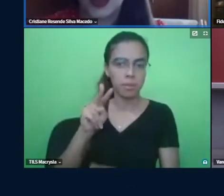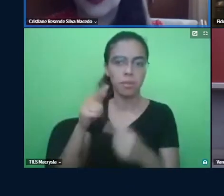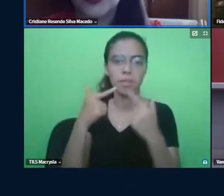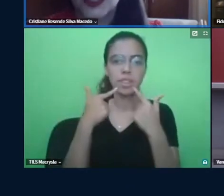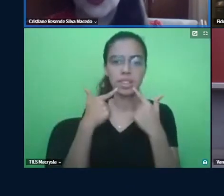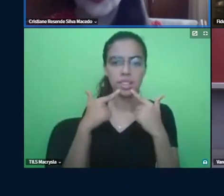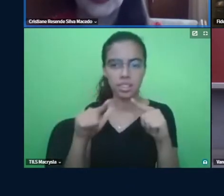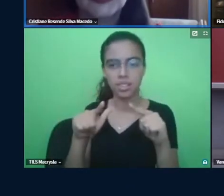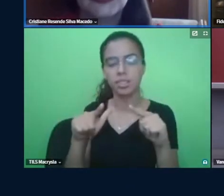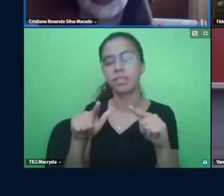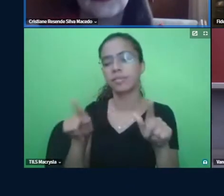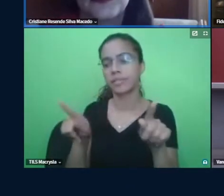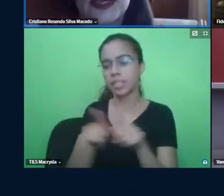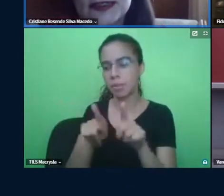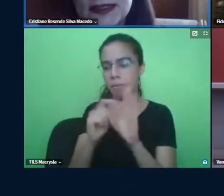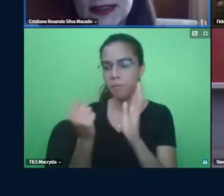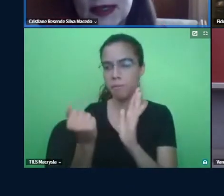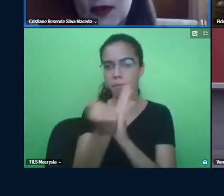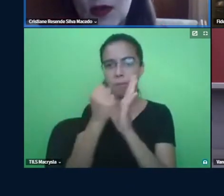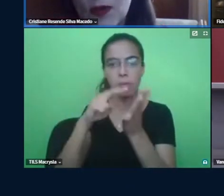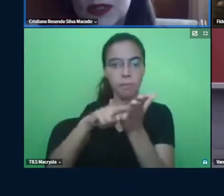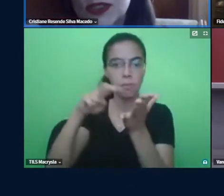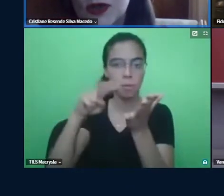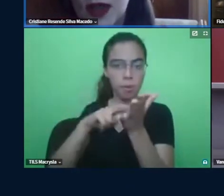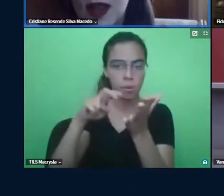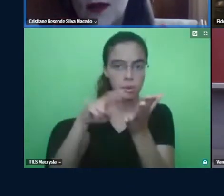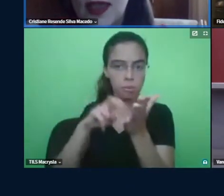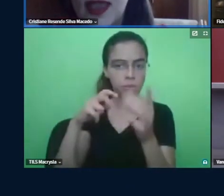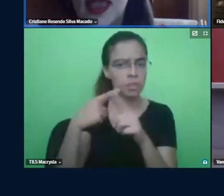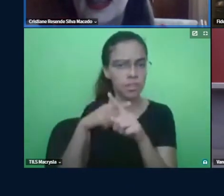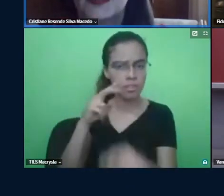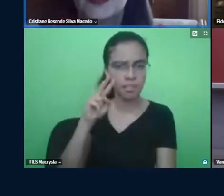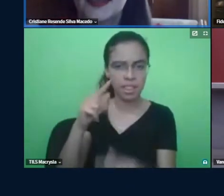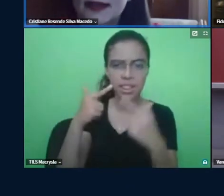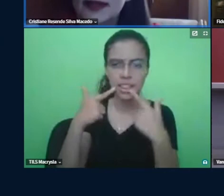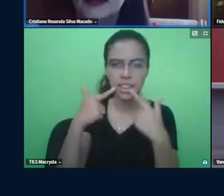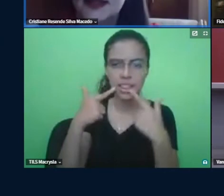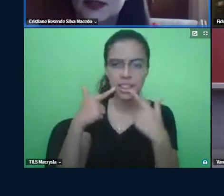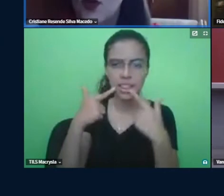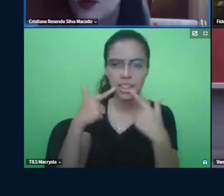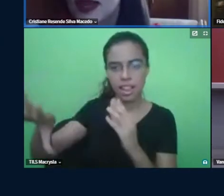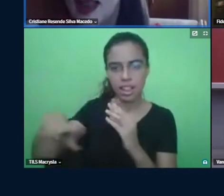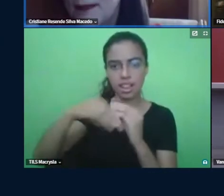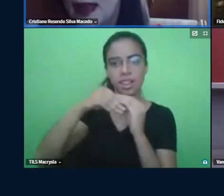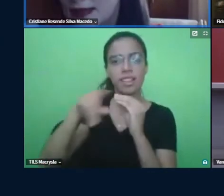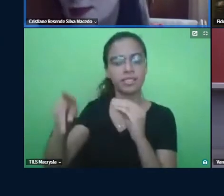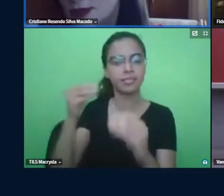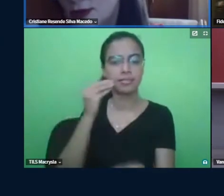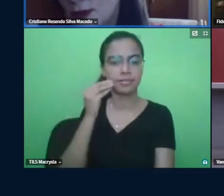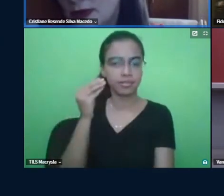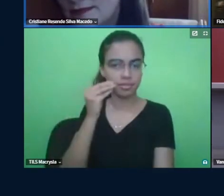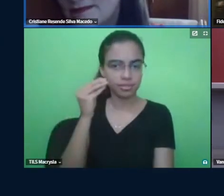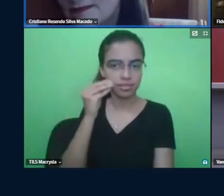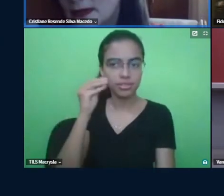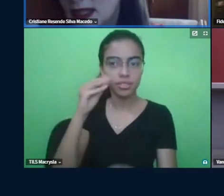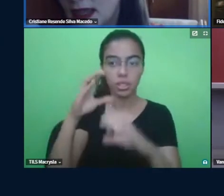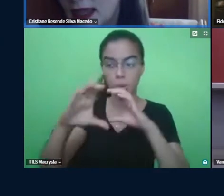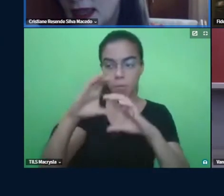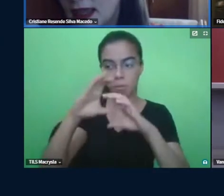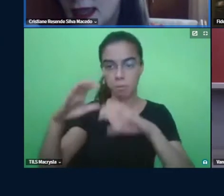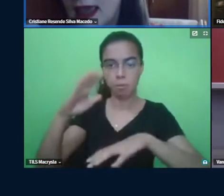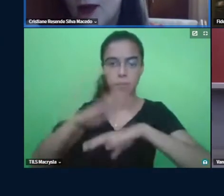etiquetando vocábulos, porque se ela visse essa língua como adicional, ela iria tentar se comunicar mais no idioma,